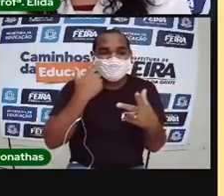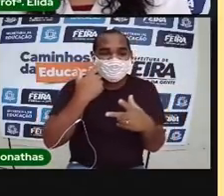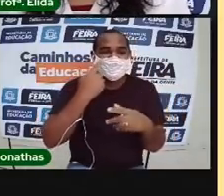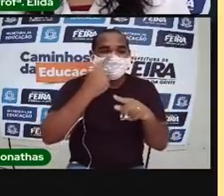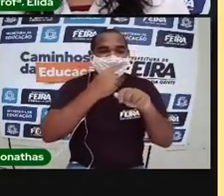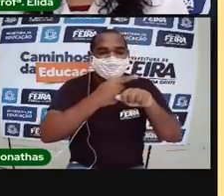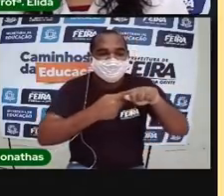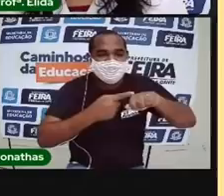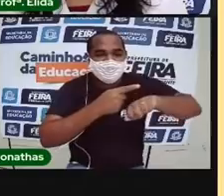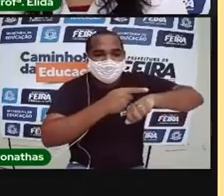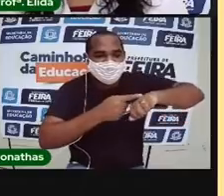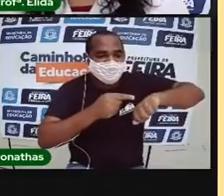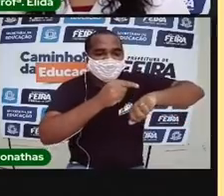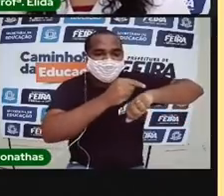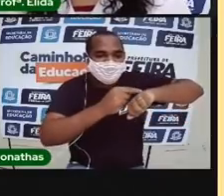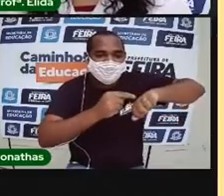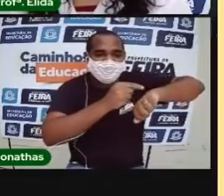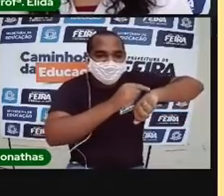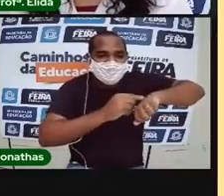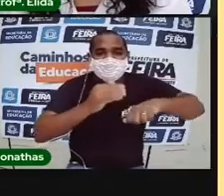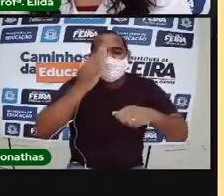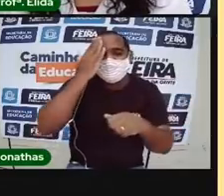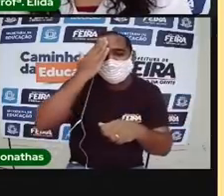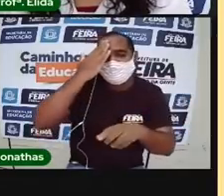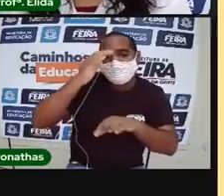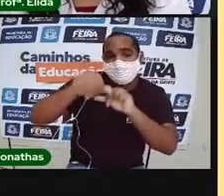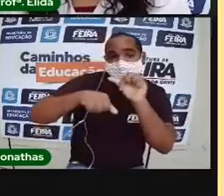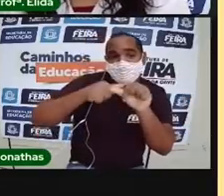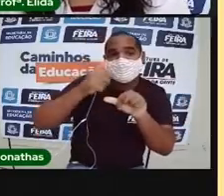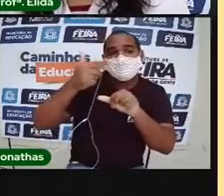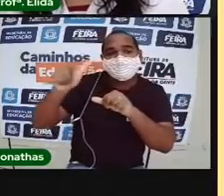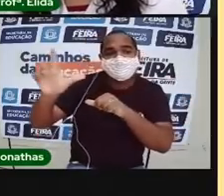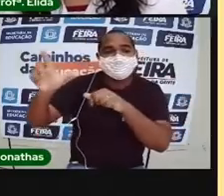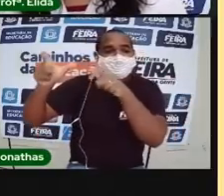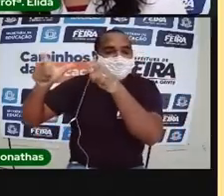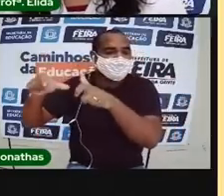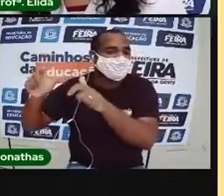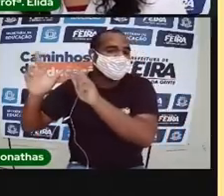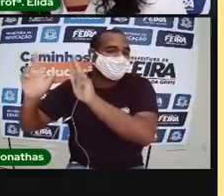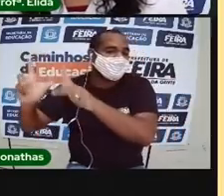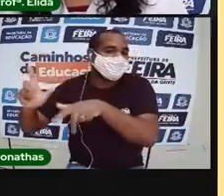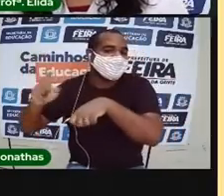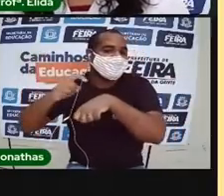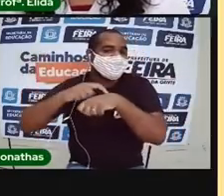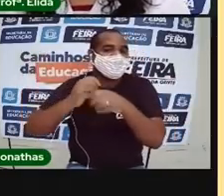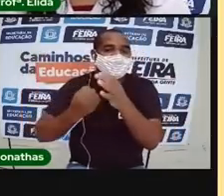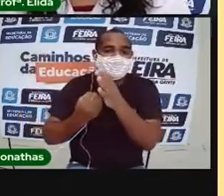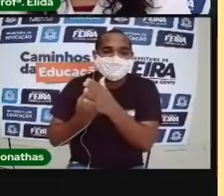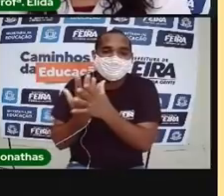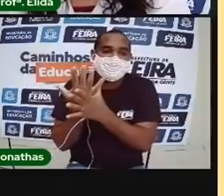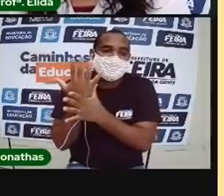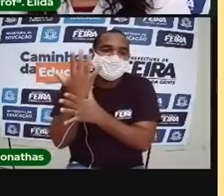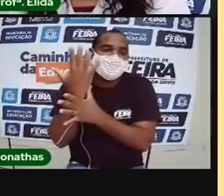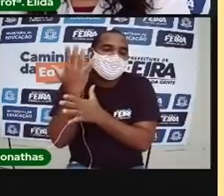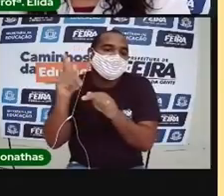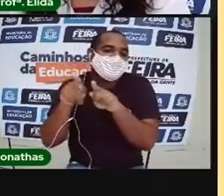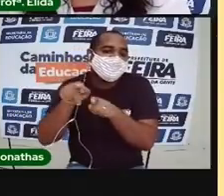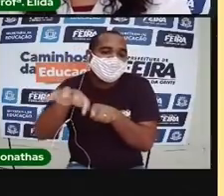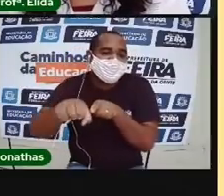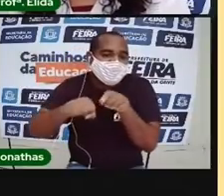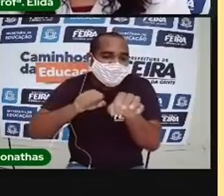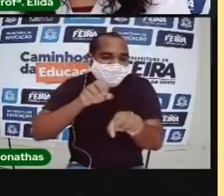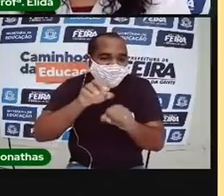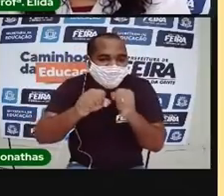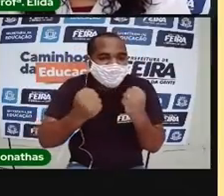tempo. Então ele sabia a hora de mudar de um lugar para o outro. O tempo de plantar, o tempo de colher.